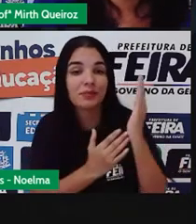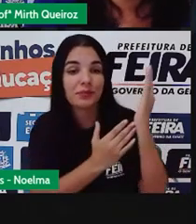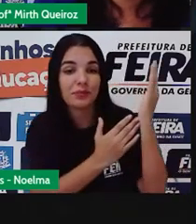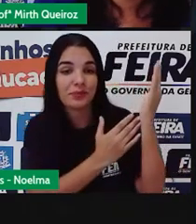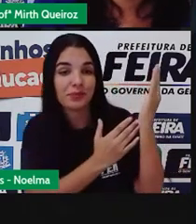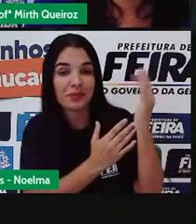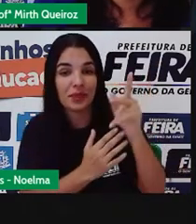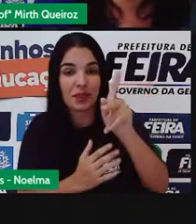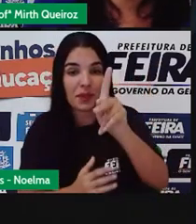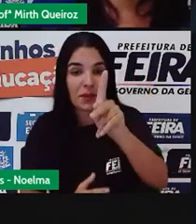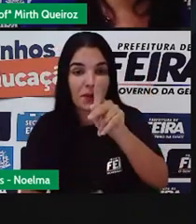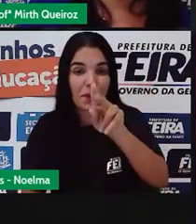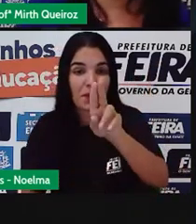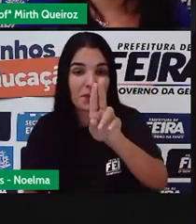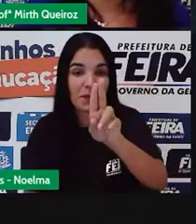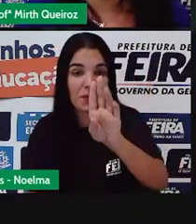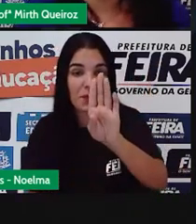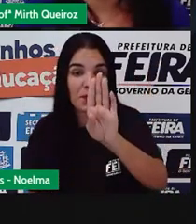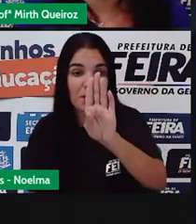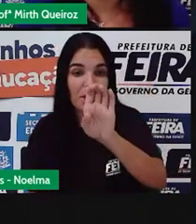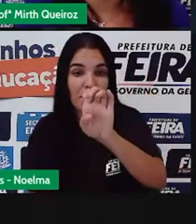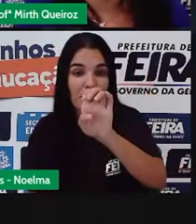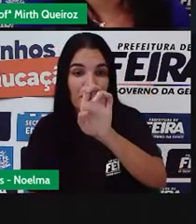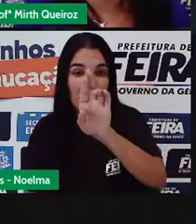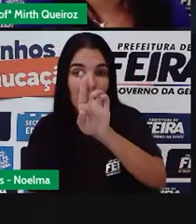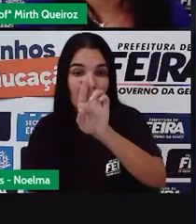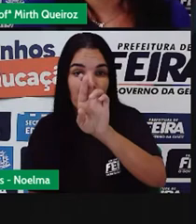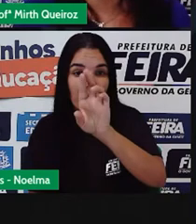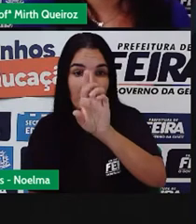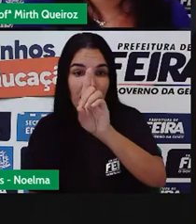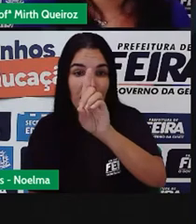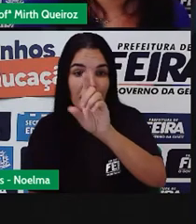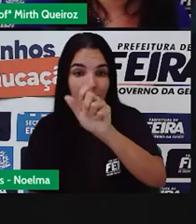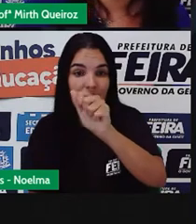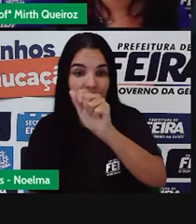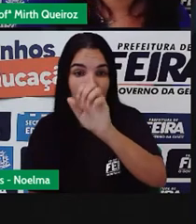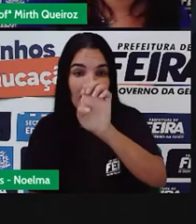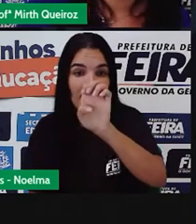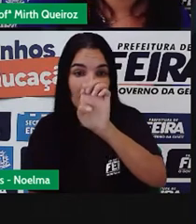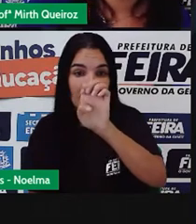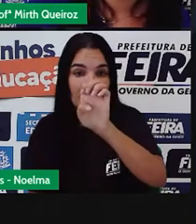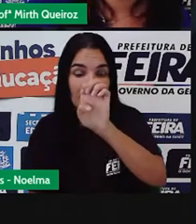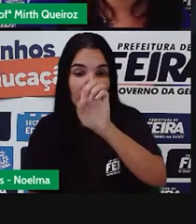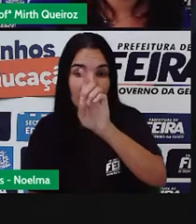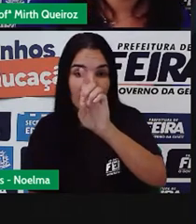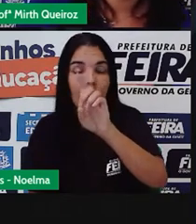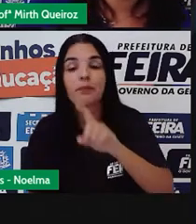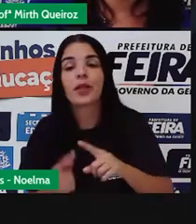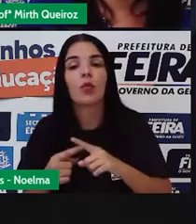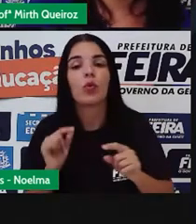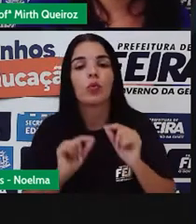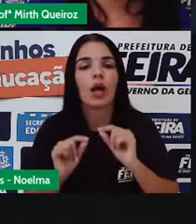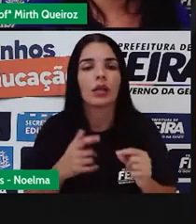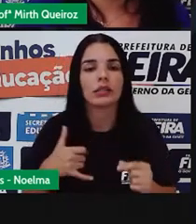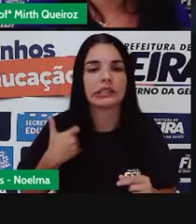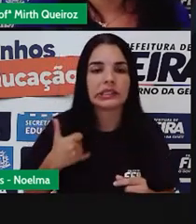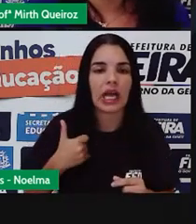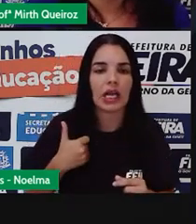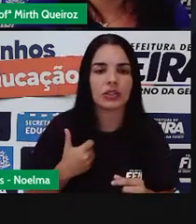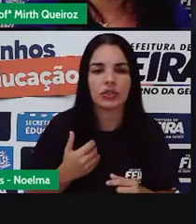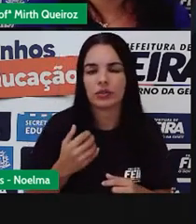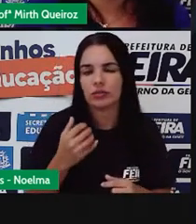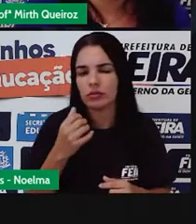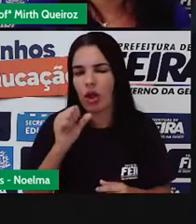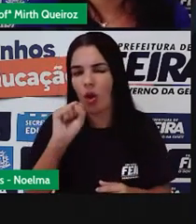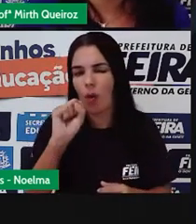os oito anos de idade até os treze anos de idade para os meninos. Para os meninos, geralmente acontece de nove até aos